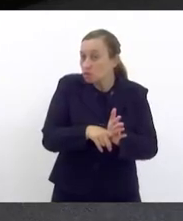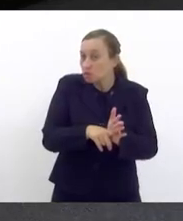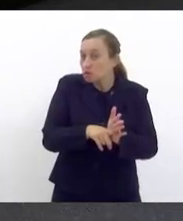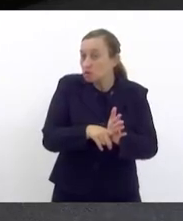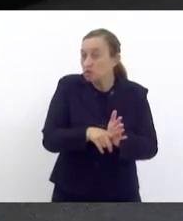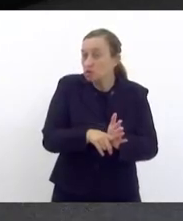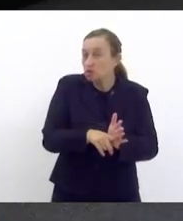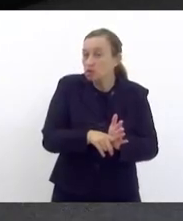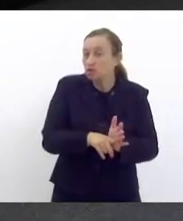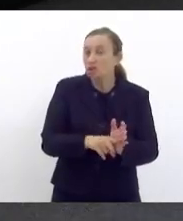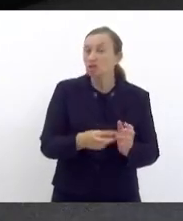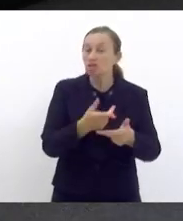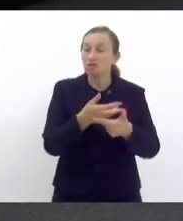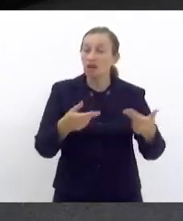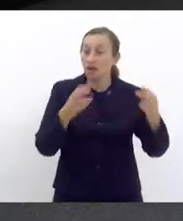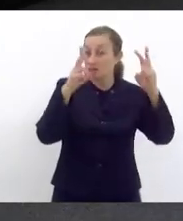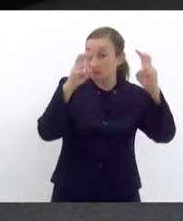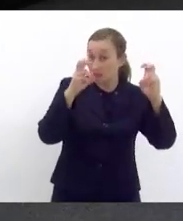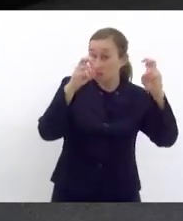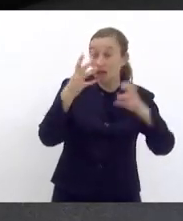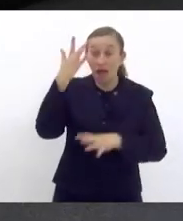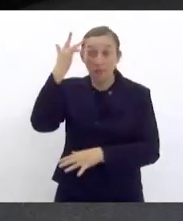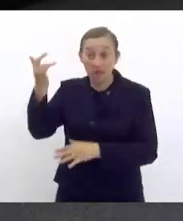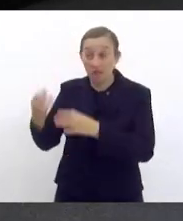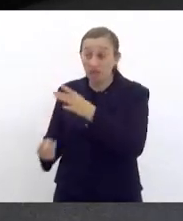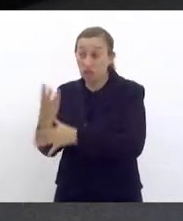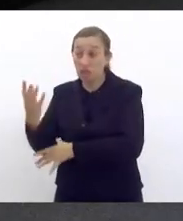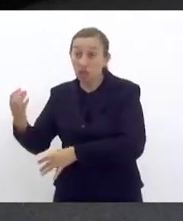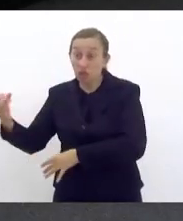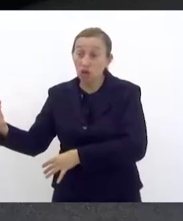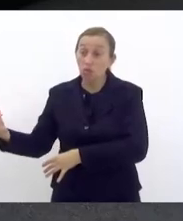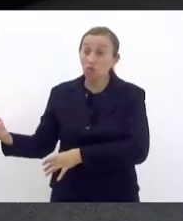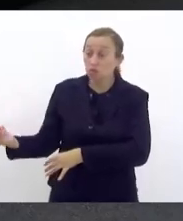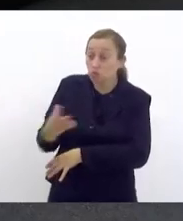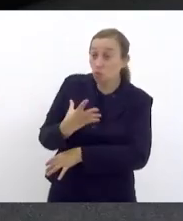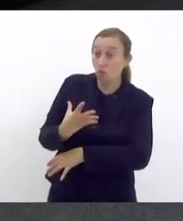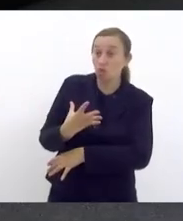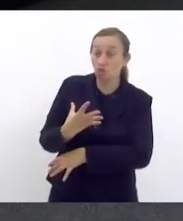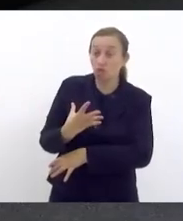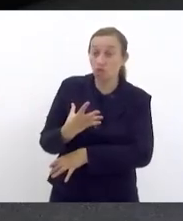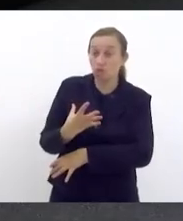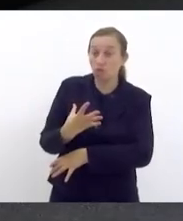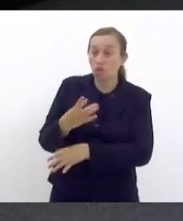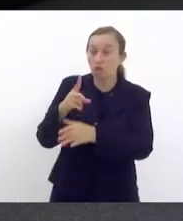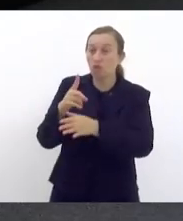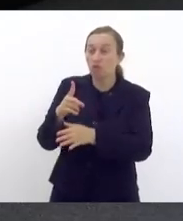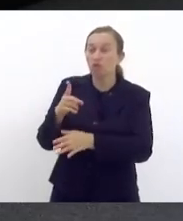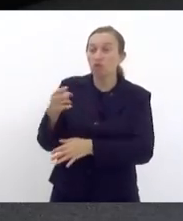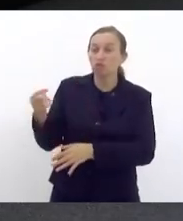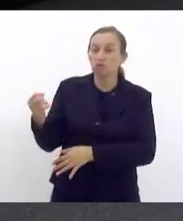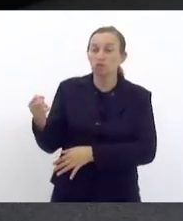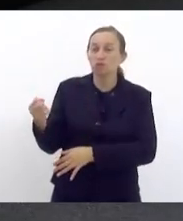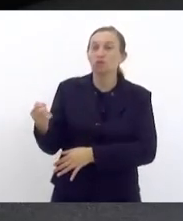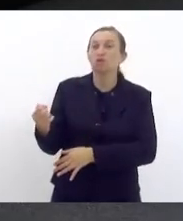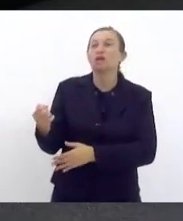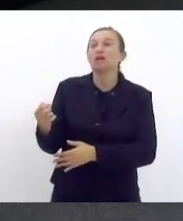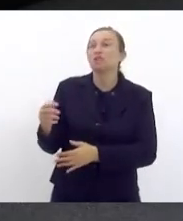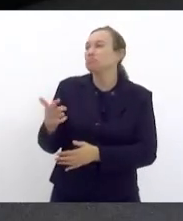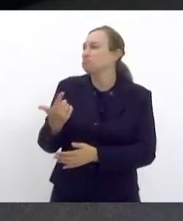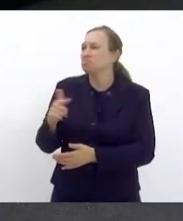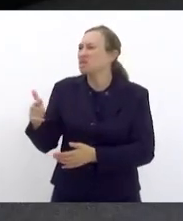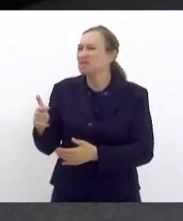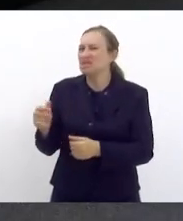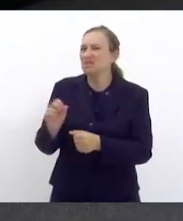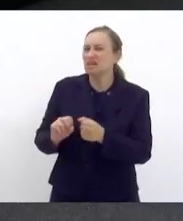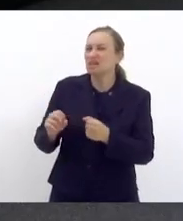Ponto. Então, amanhã surge um mais avançado que o M-chat e aí não vai ter que fazer